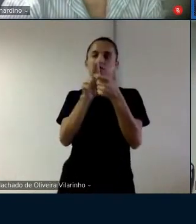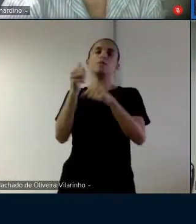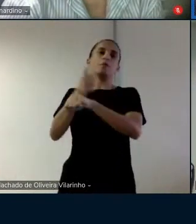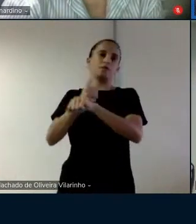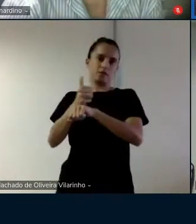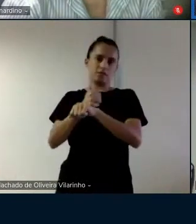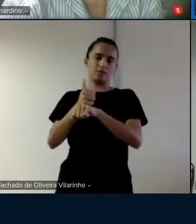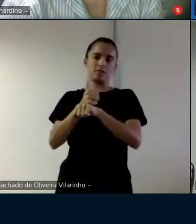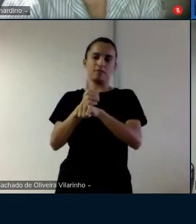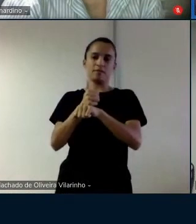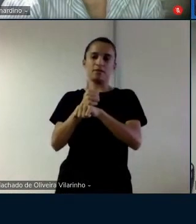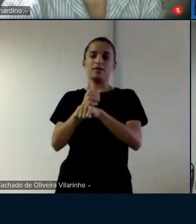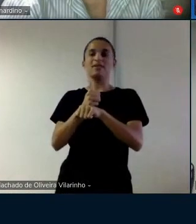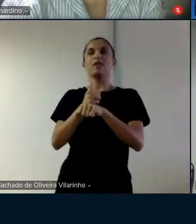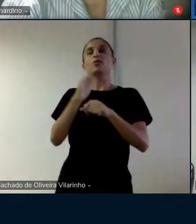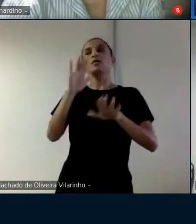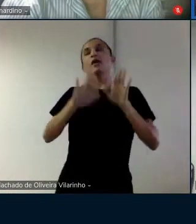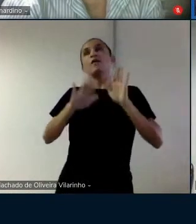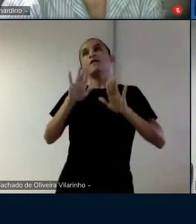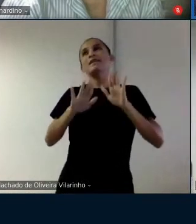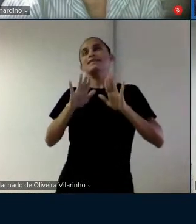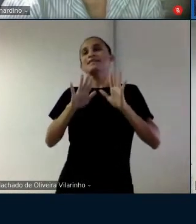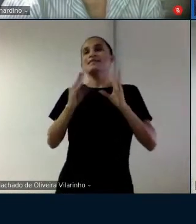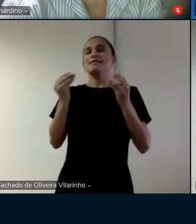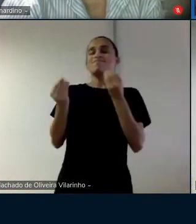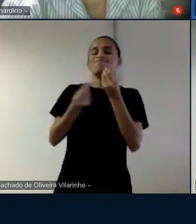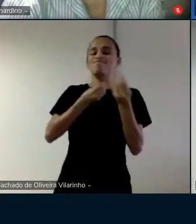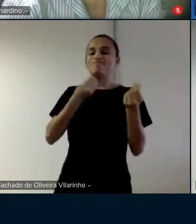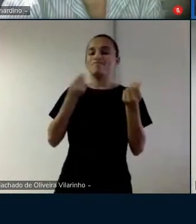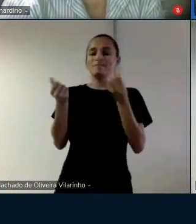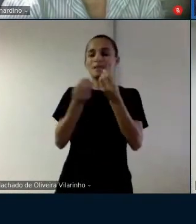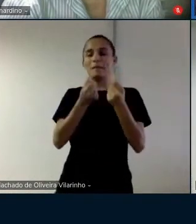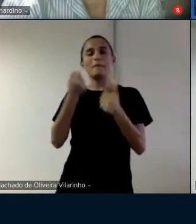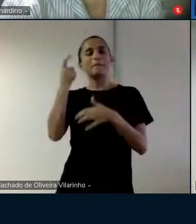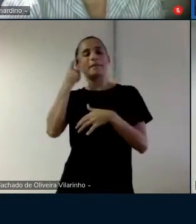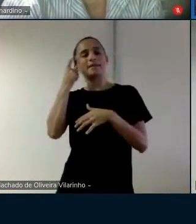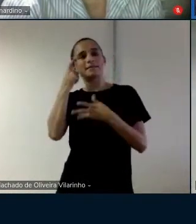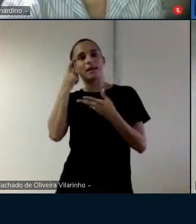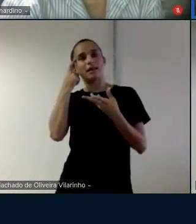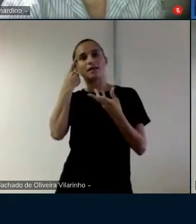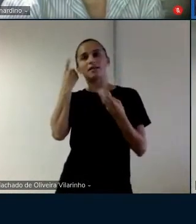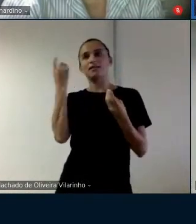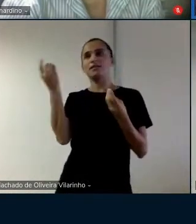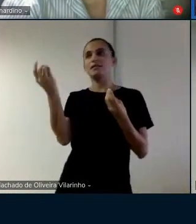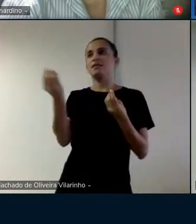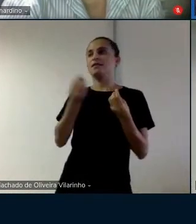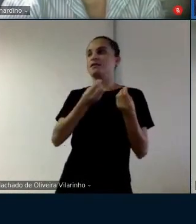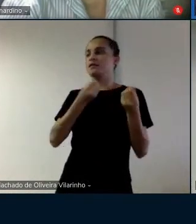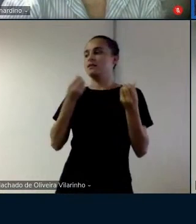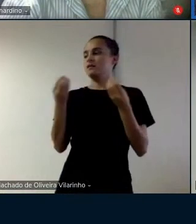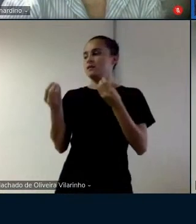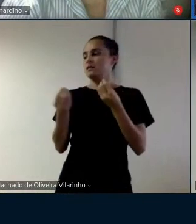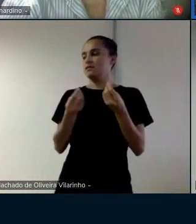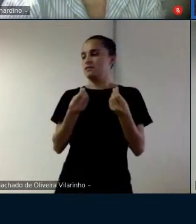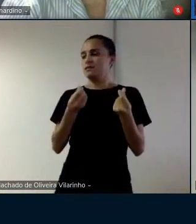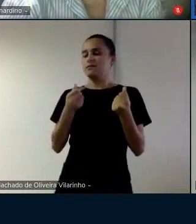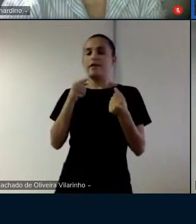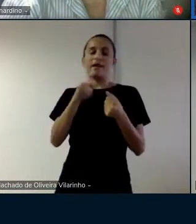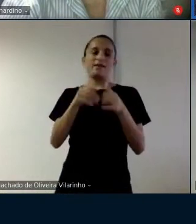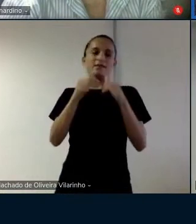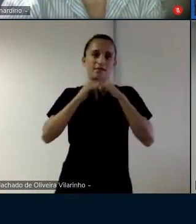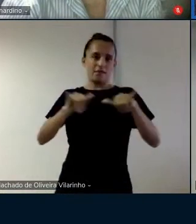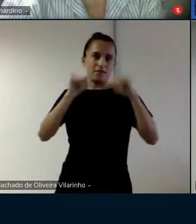profissões então eu acho que caberia você pensar em algo sobre essa